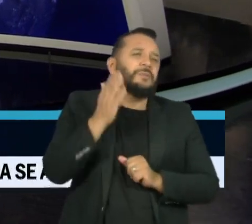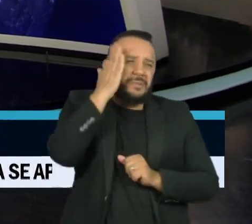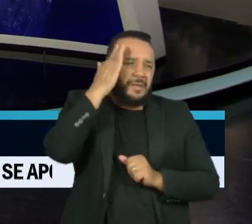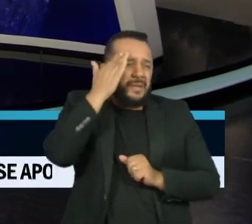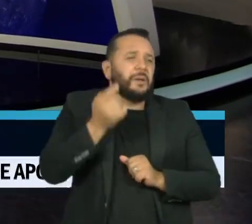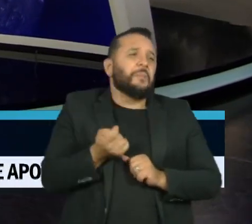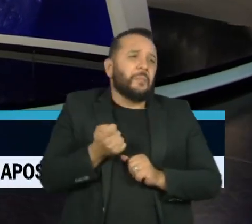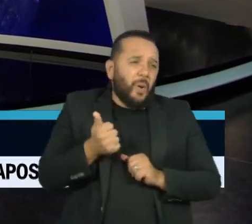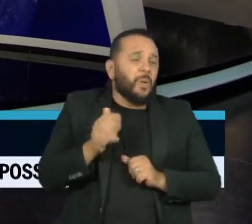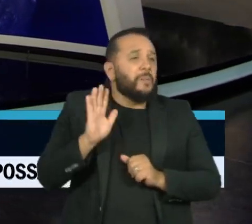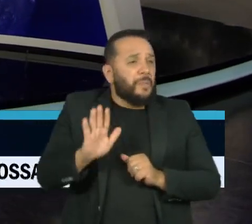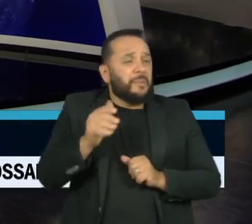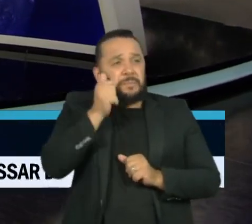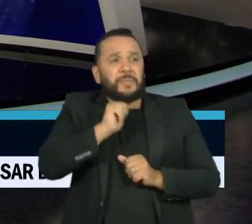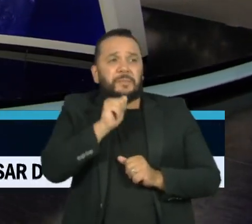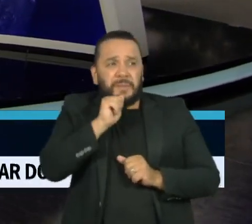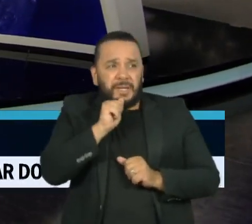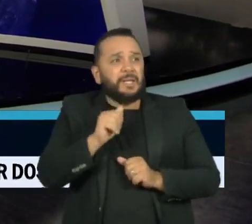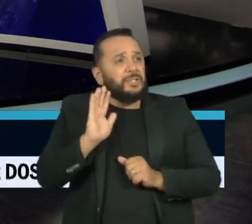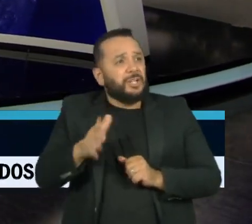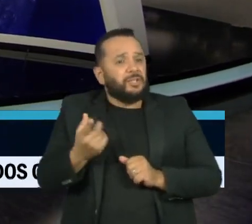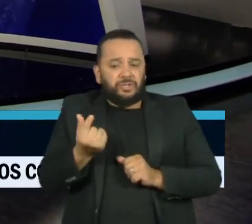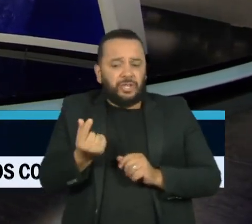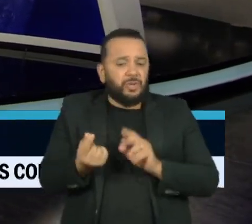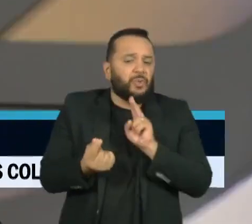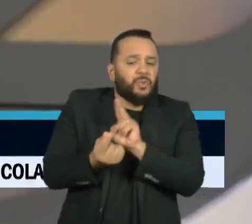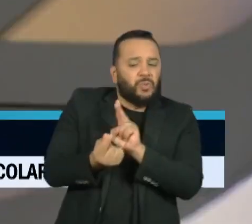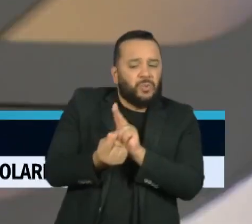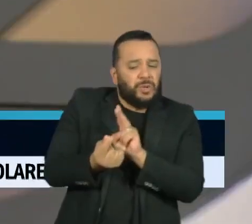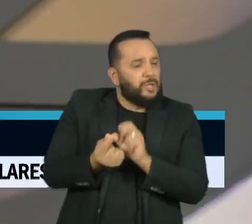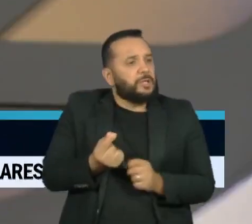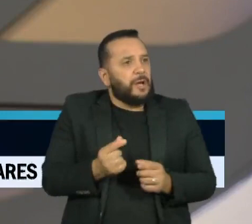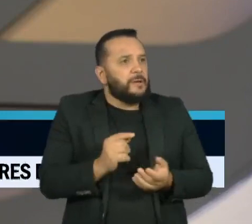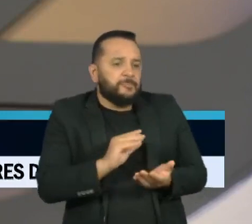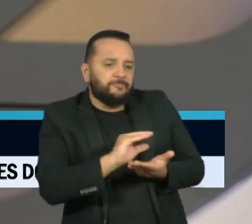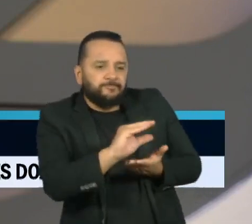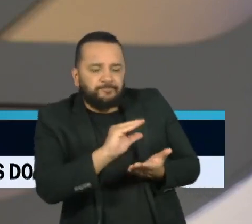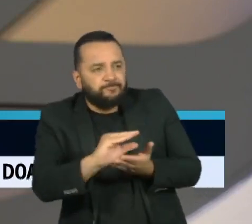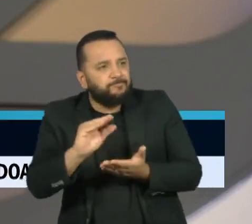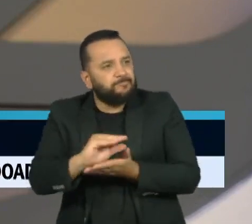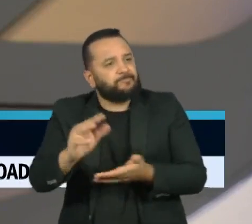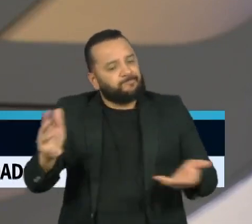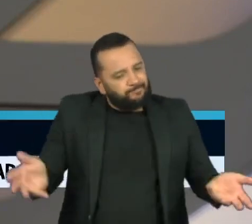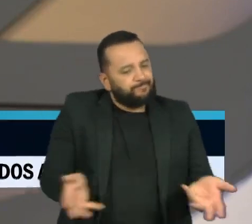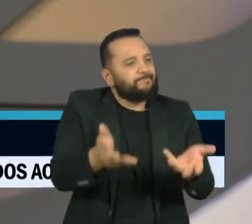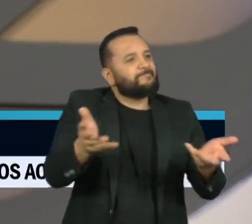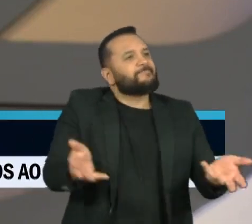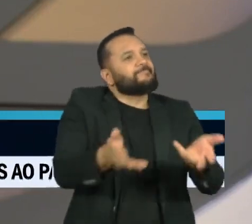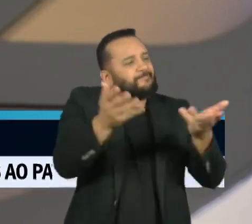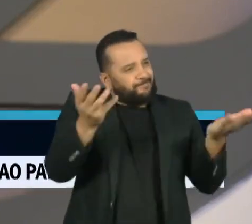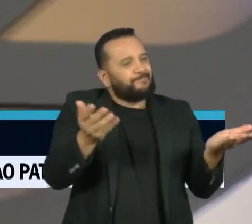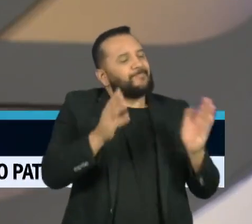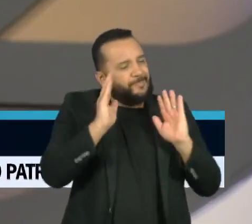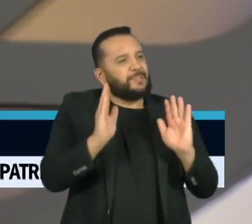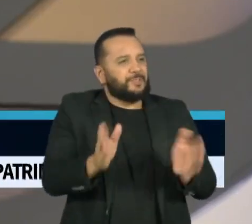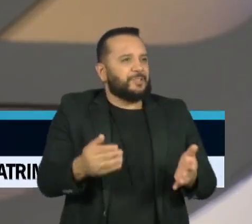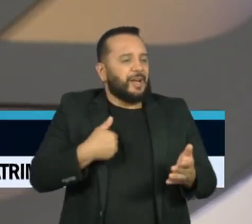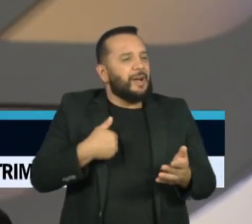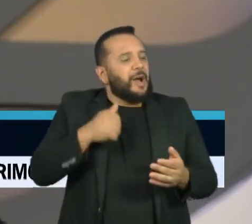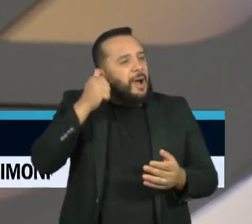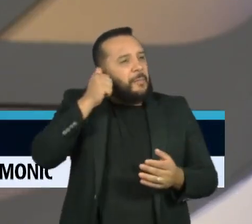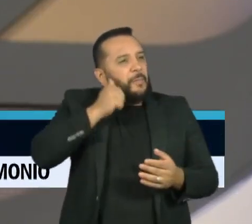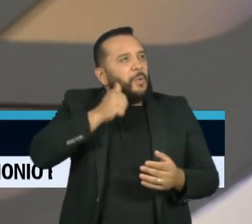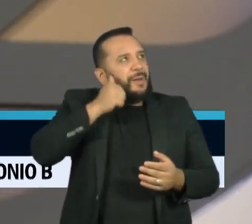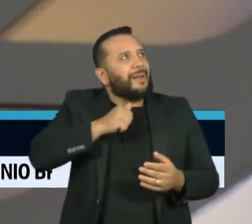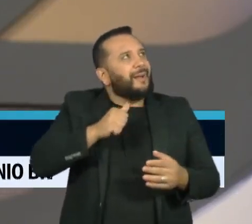resgatar essa desigualdade histórica, mas que já promove esse ganho de dignidade da pessoa humana que a Constituição de 88 tanto fala. A